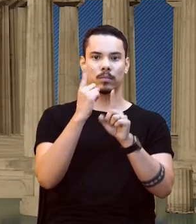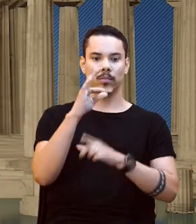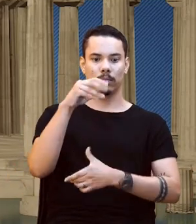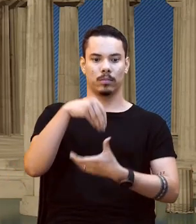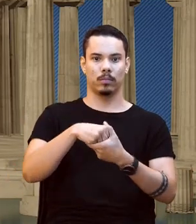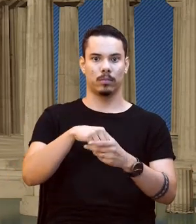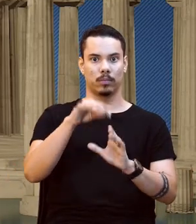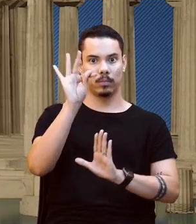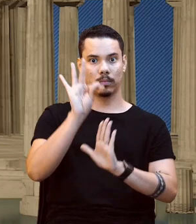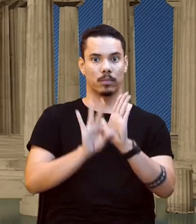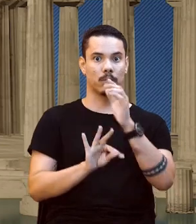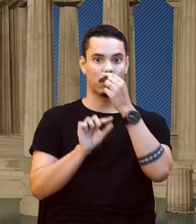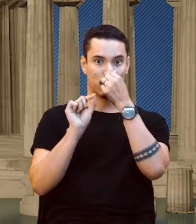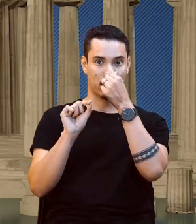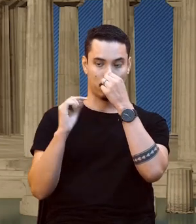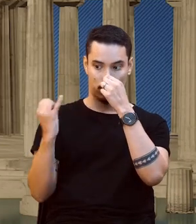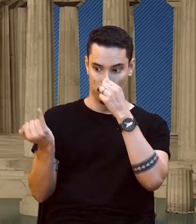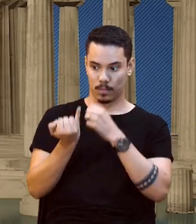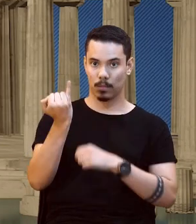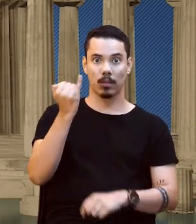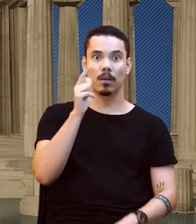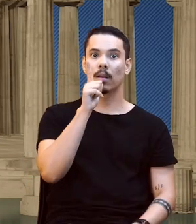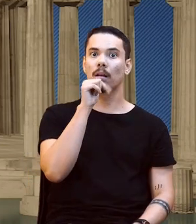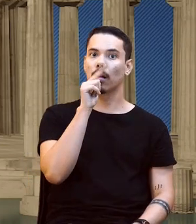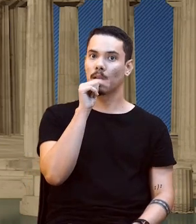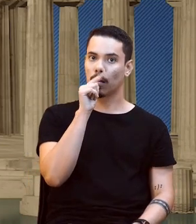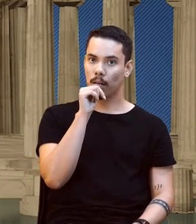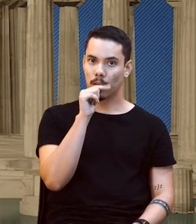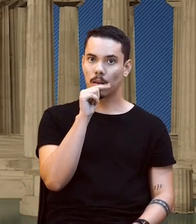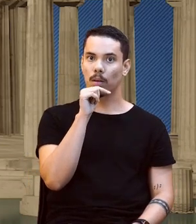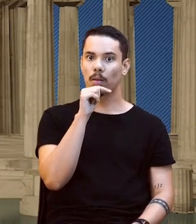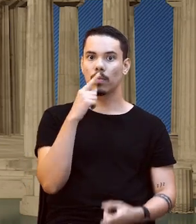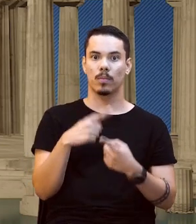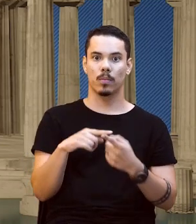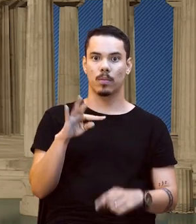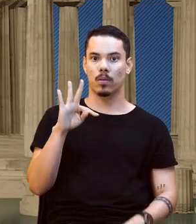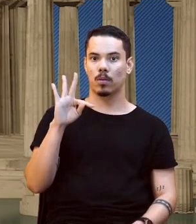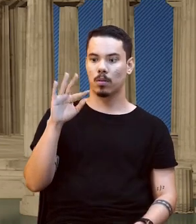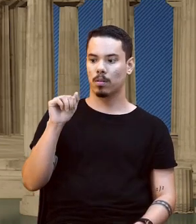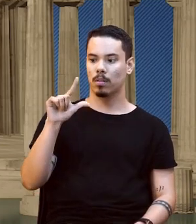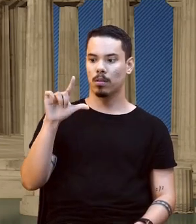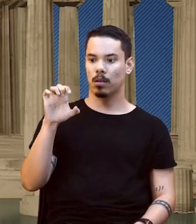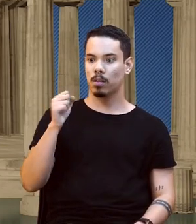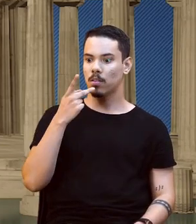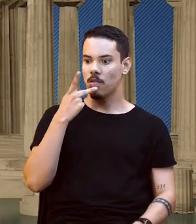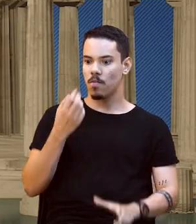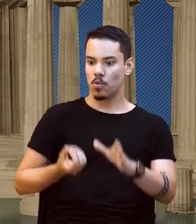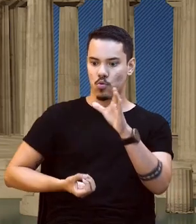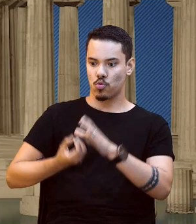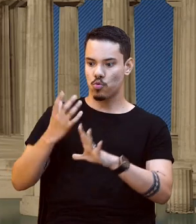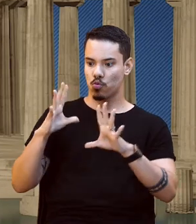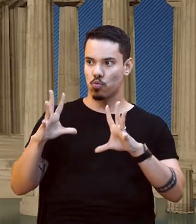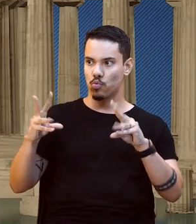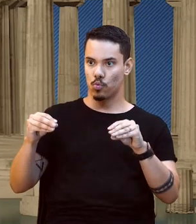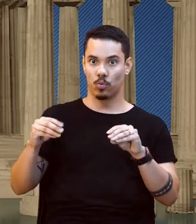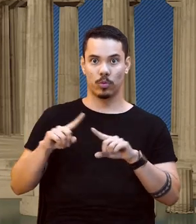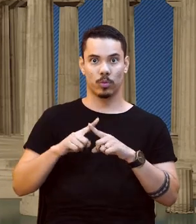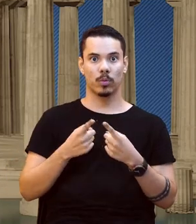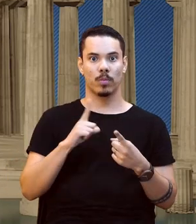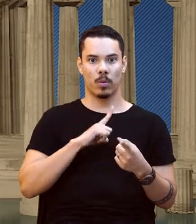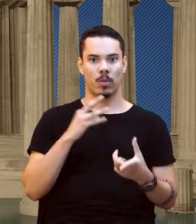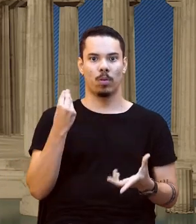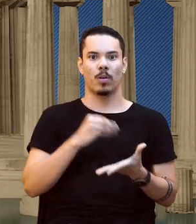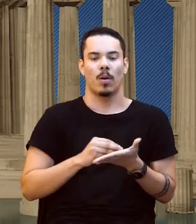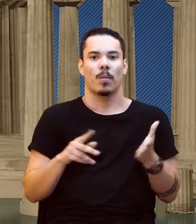importância que essa água, olha só, o Tales disse que é a água dali que surge de tudo, mas pelo menos aí no Ribeirinho eu coloco aqui